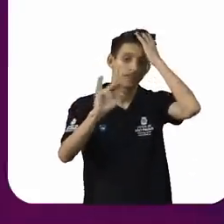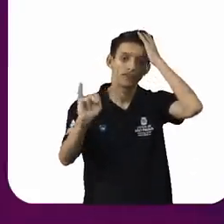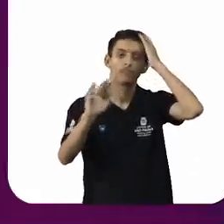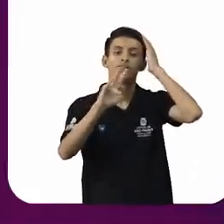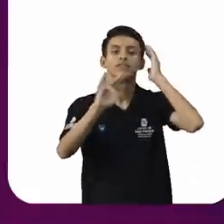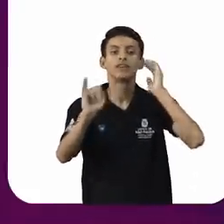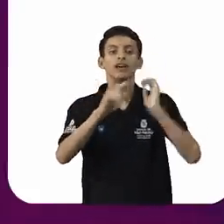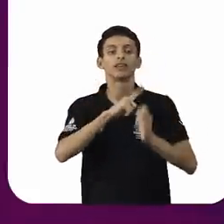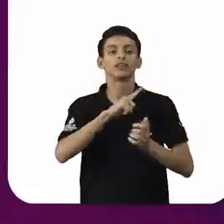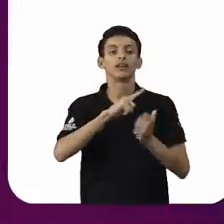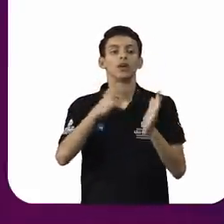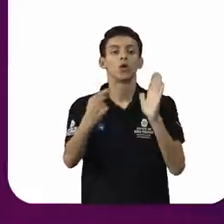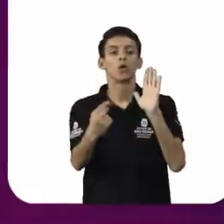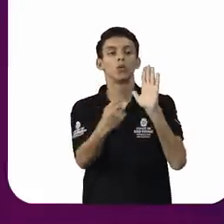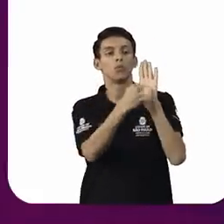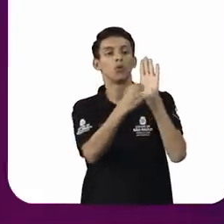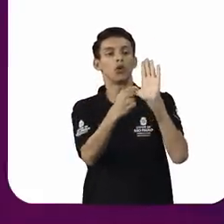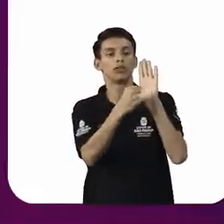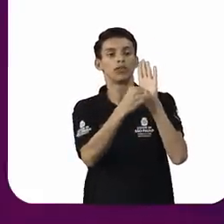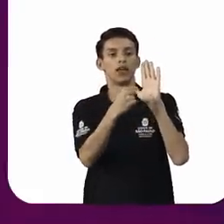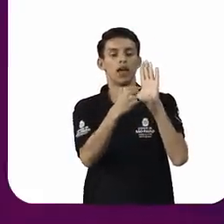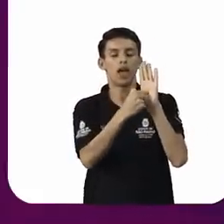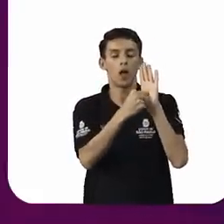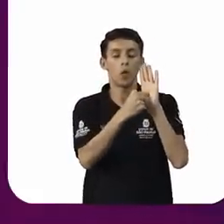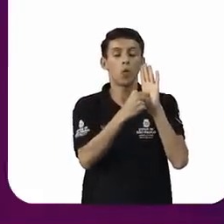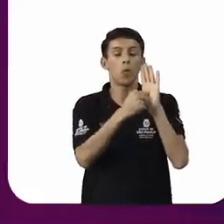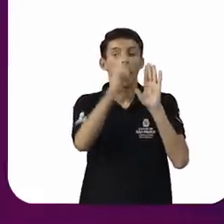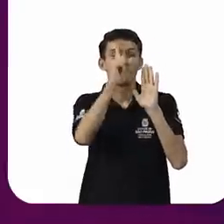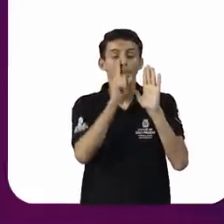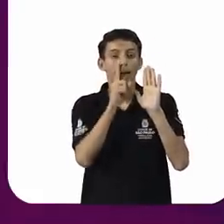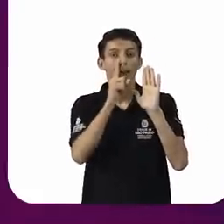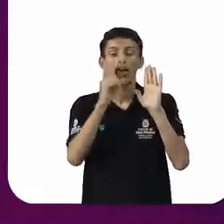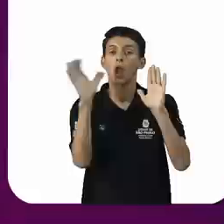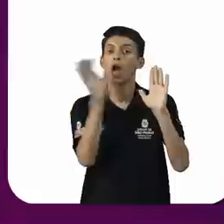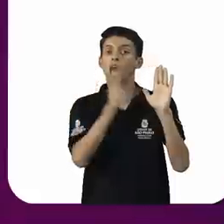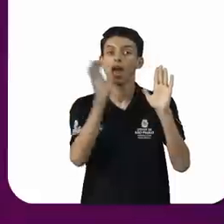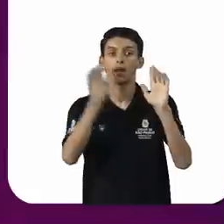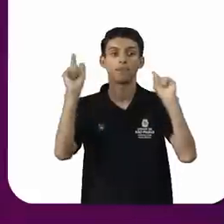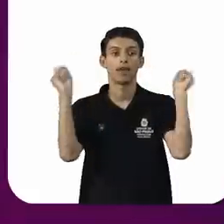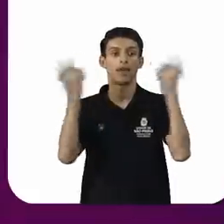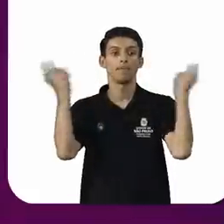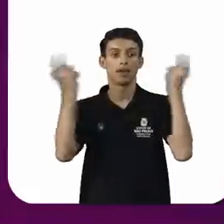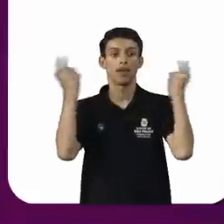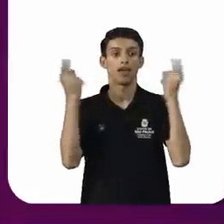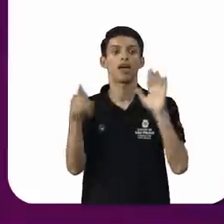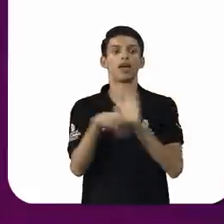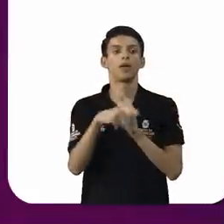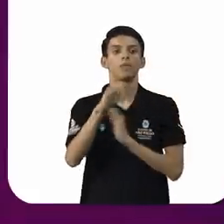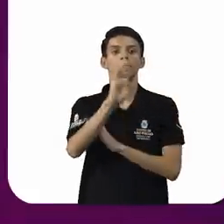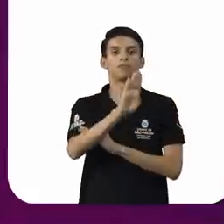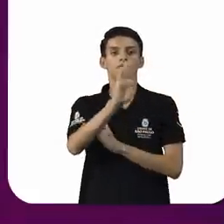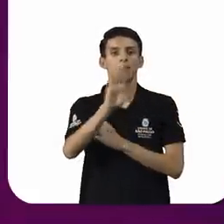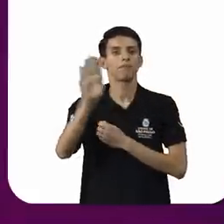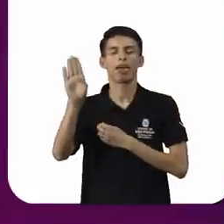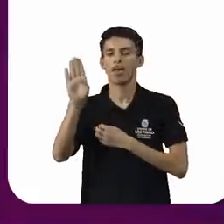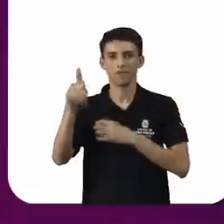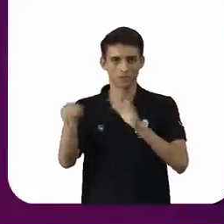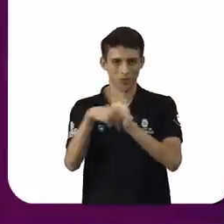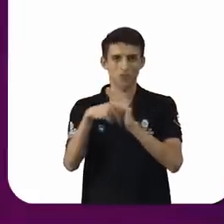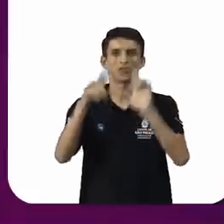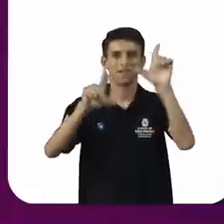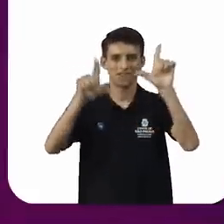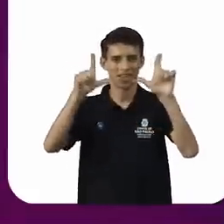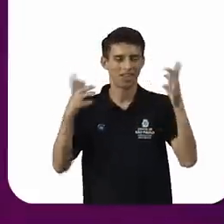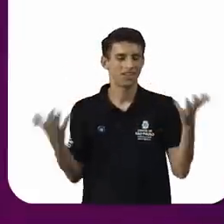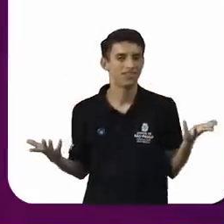para apertar, um botão amarelo de emergência na escola, vai ser o Big Brother, é o Big Brother e aí você